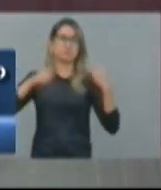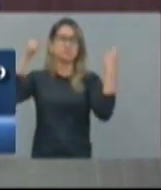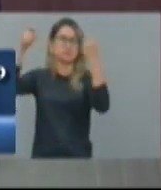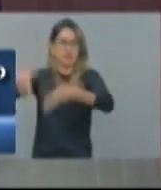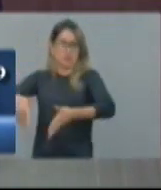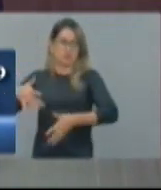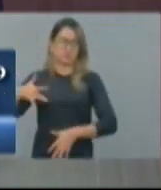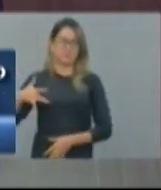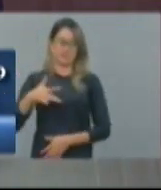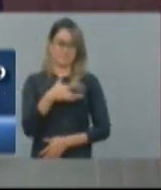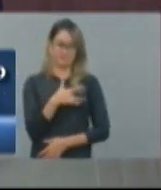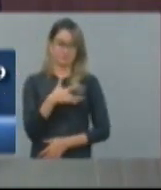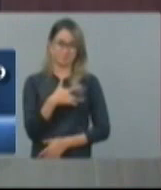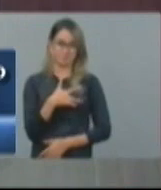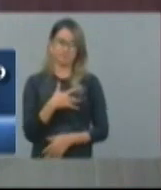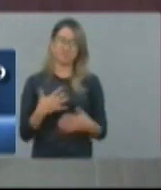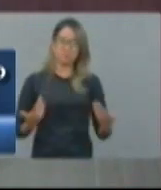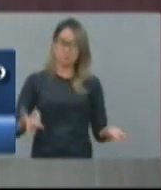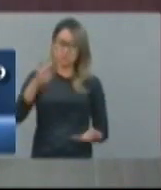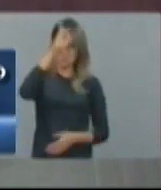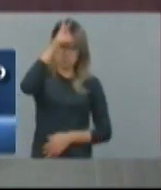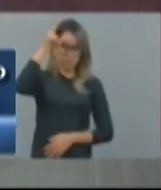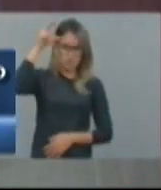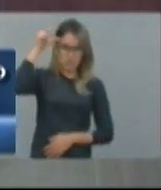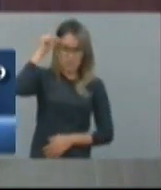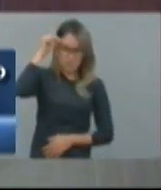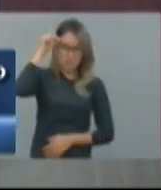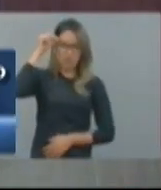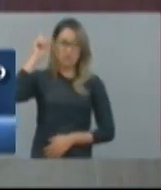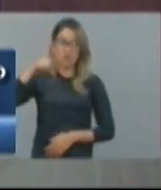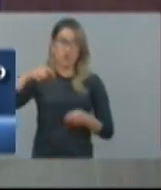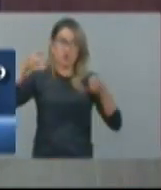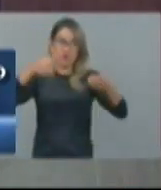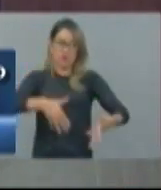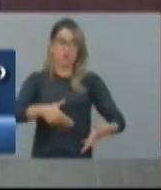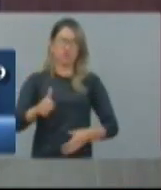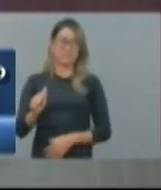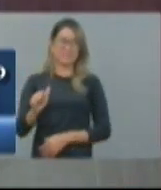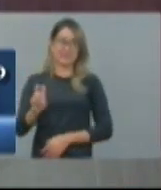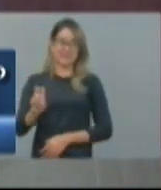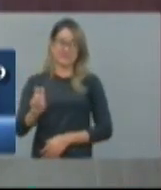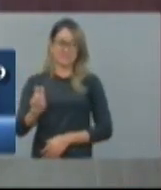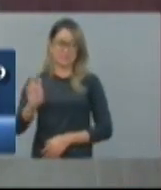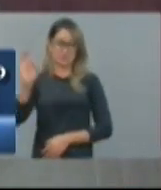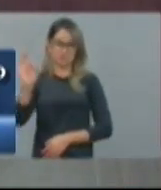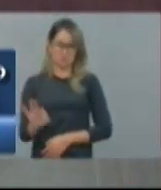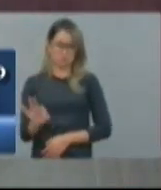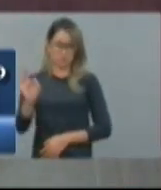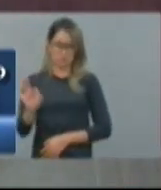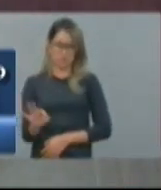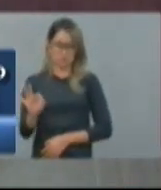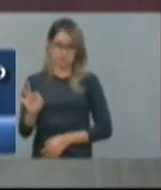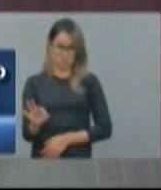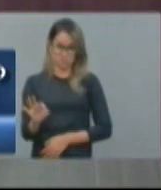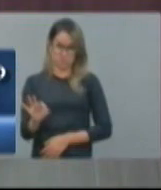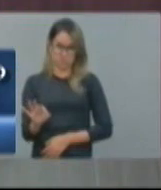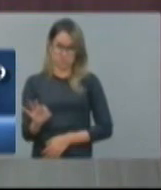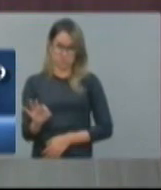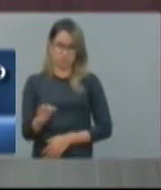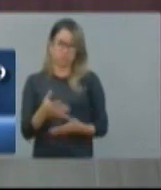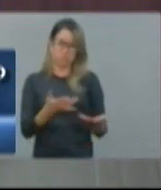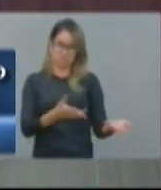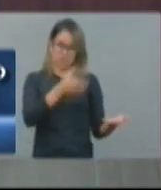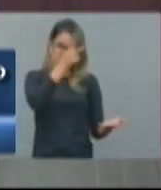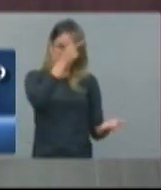Enquanto as prefeituras têm a obrigação constitucional de gastar 15%, no Estado tem prefeitura como a de Jaguaribe que chega a gastar